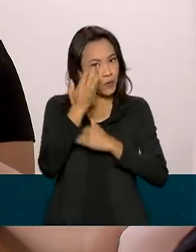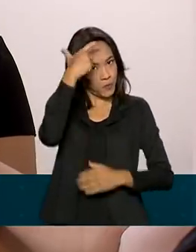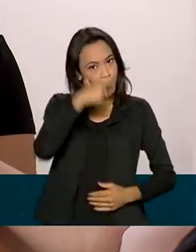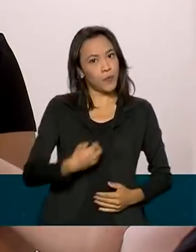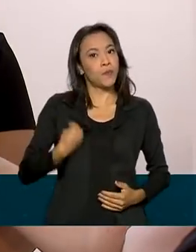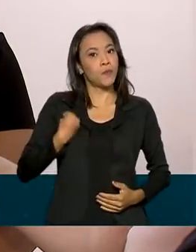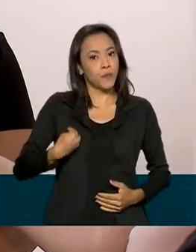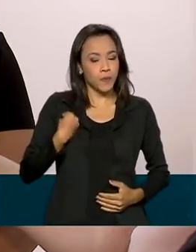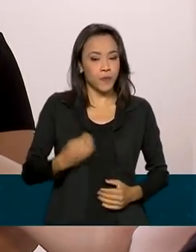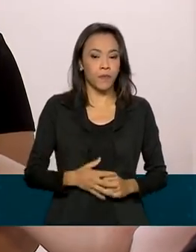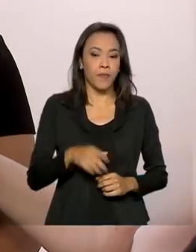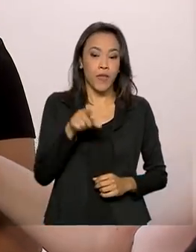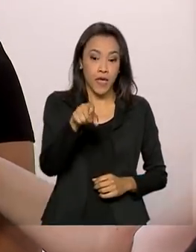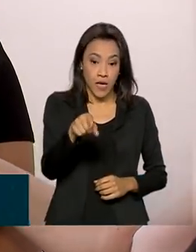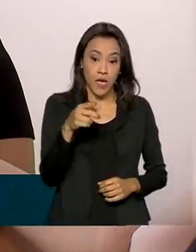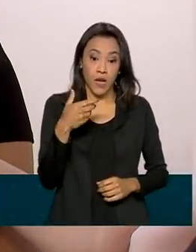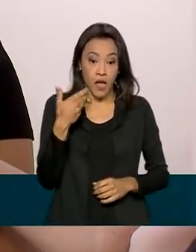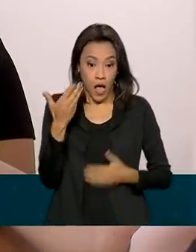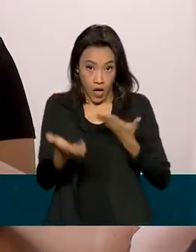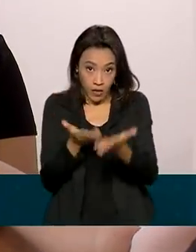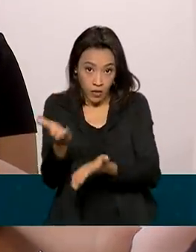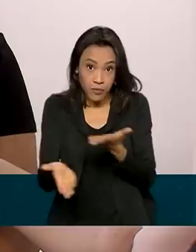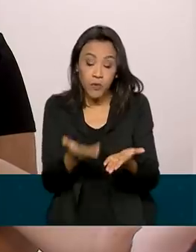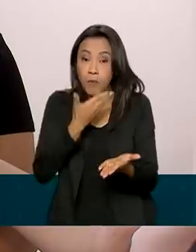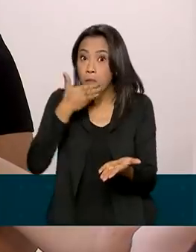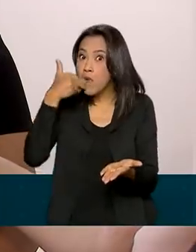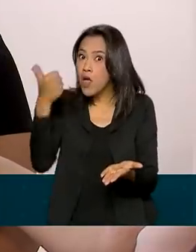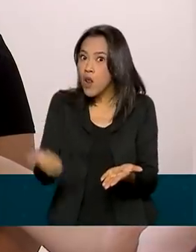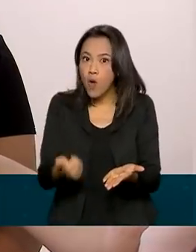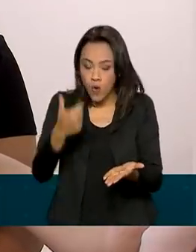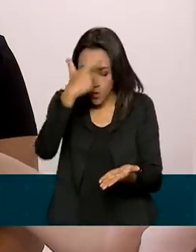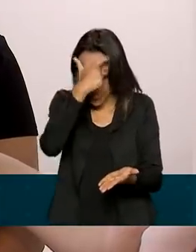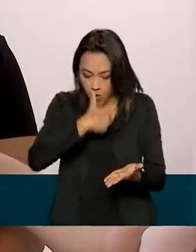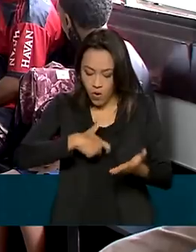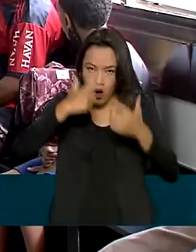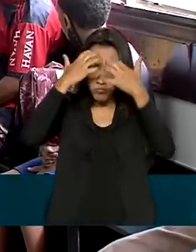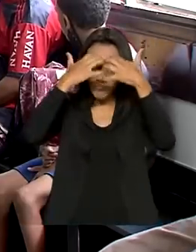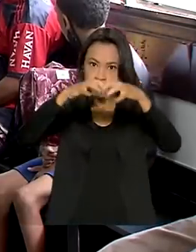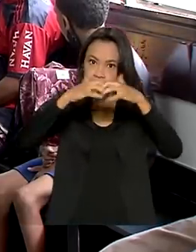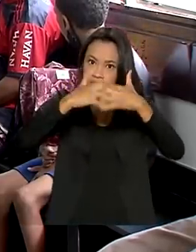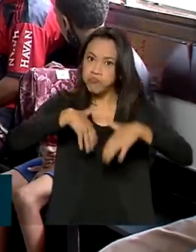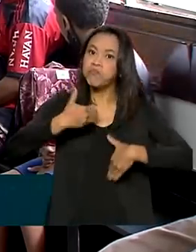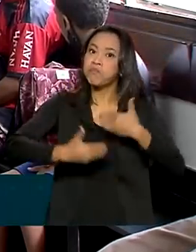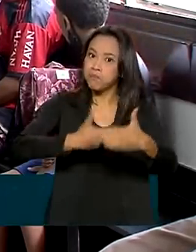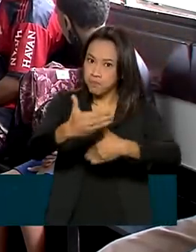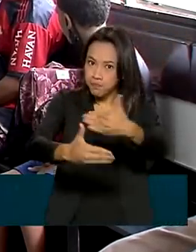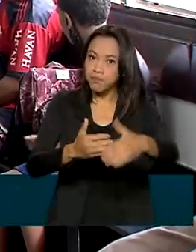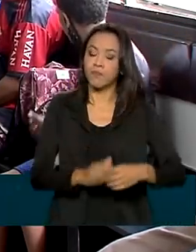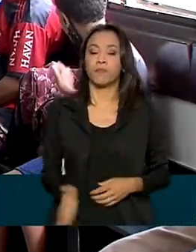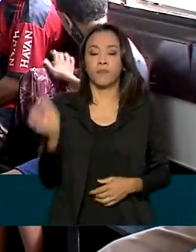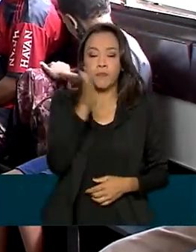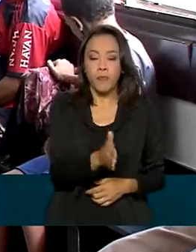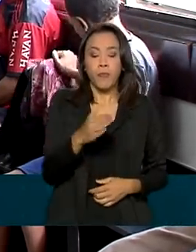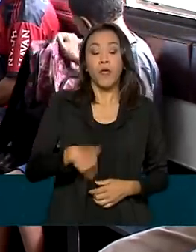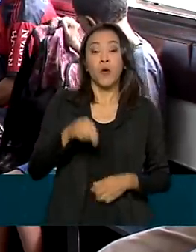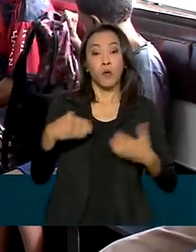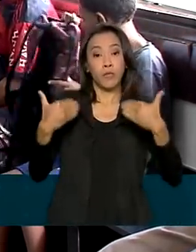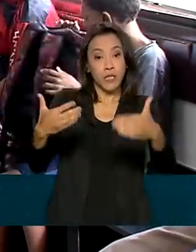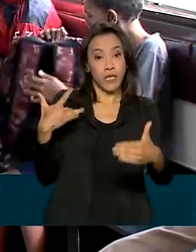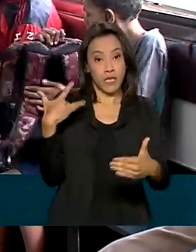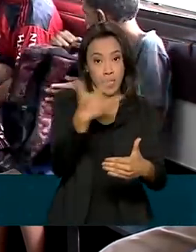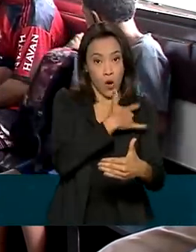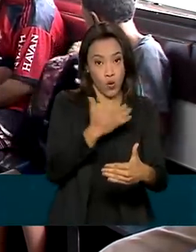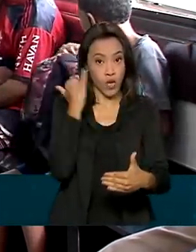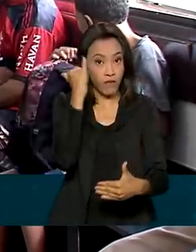acompanhamento dele aqui, o desenvolvimento melhorou bastante. 100%. Segundo o Ministério da Saúde, pessoas com